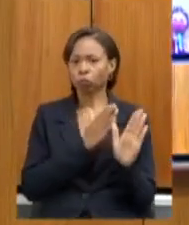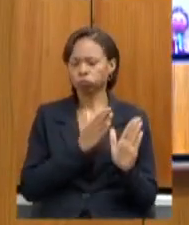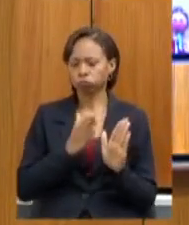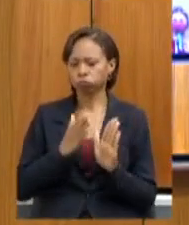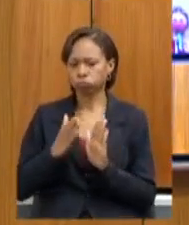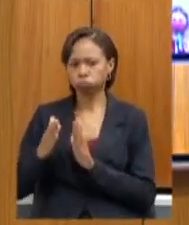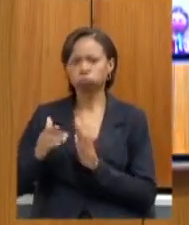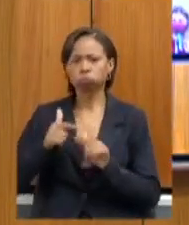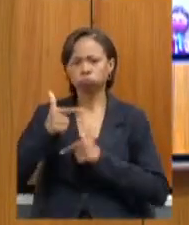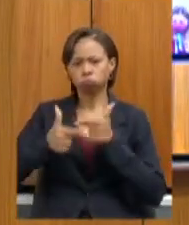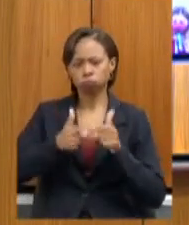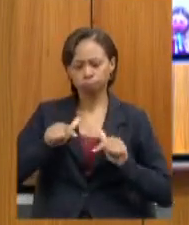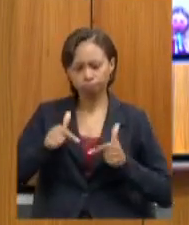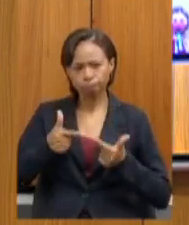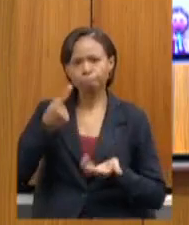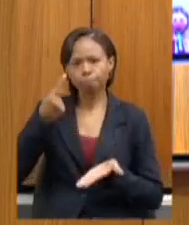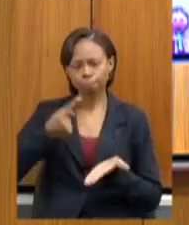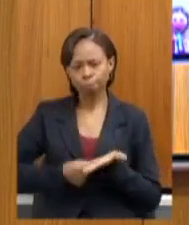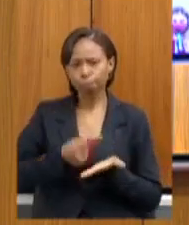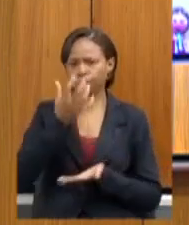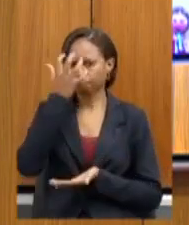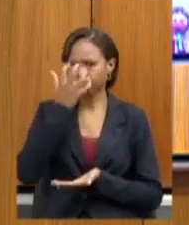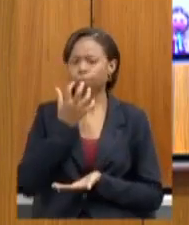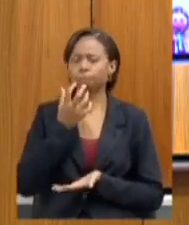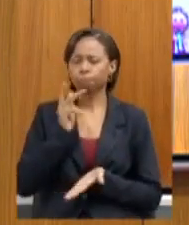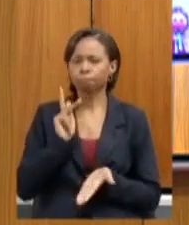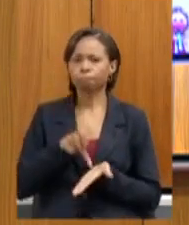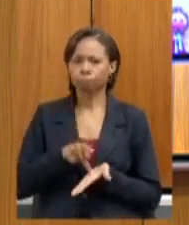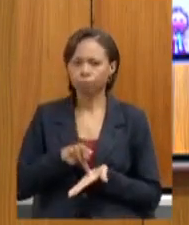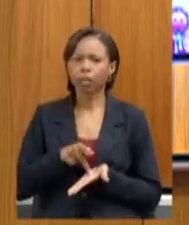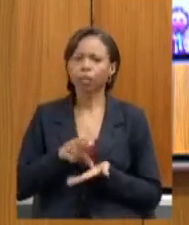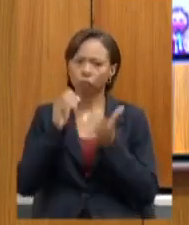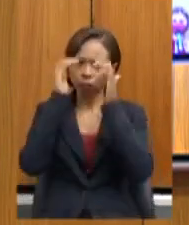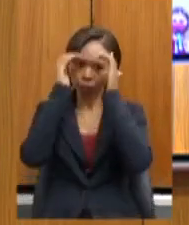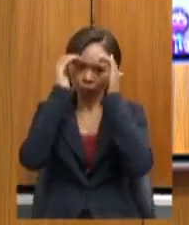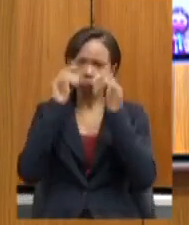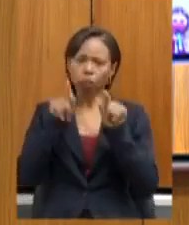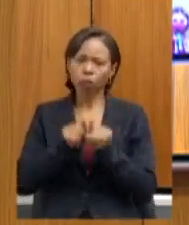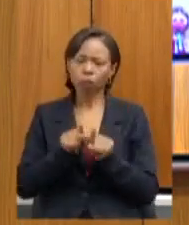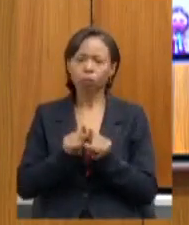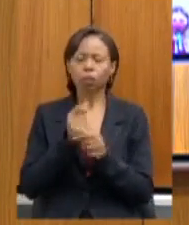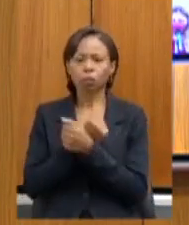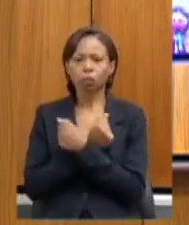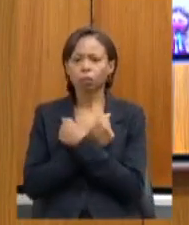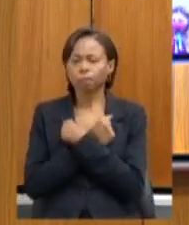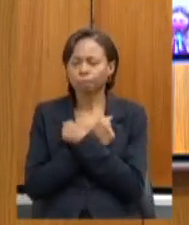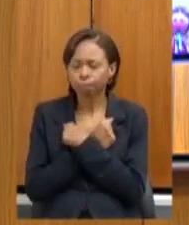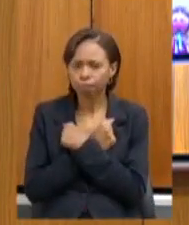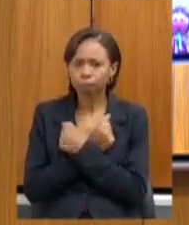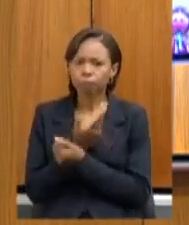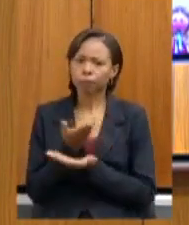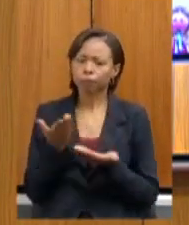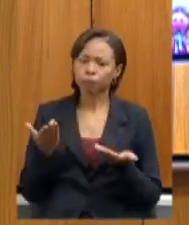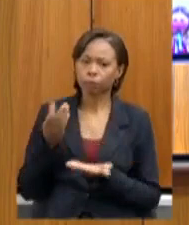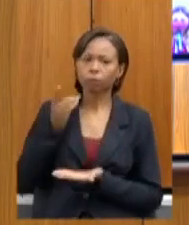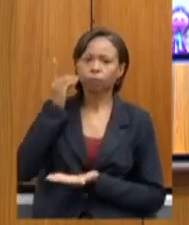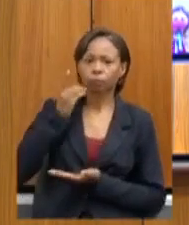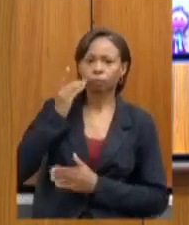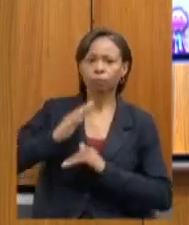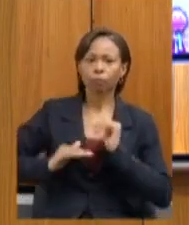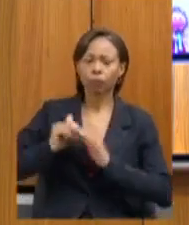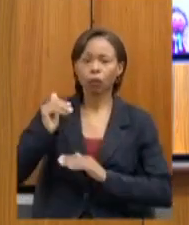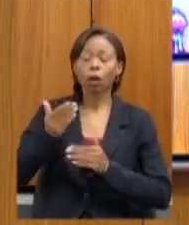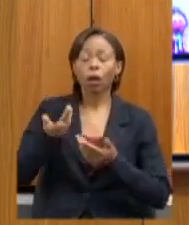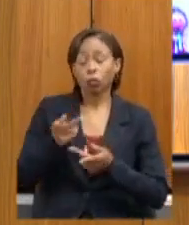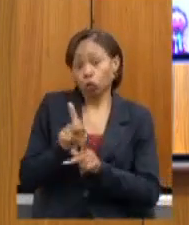compromisso com muita seriedade e com muito respeito e deixo um abraço aos meus colegas de profissão que